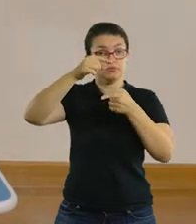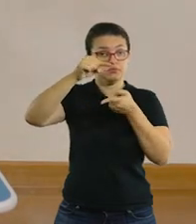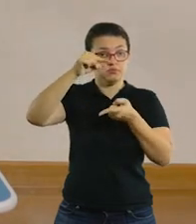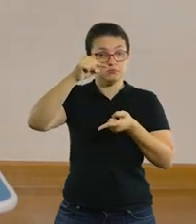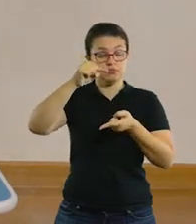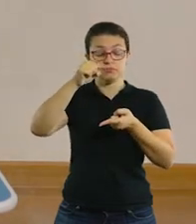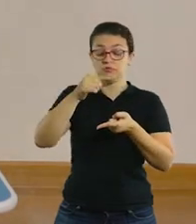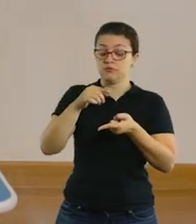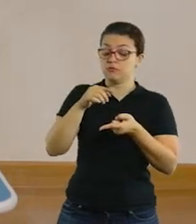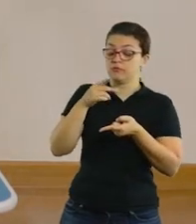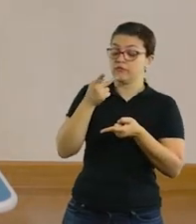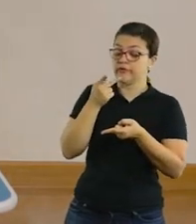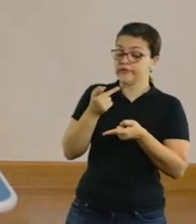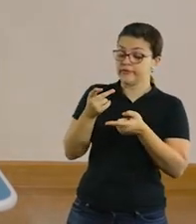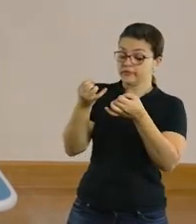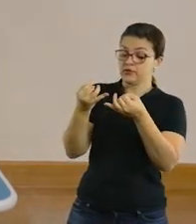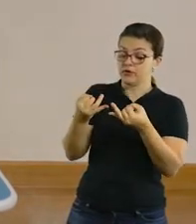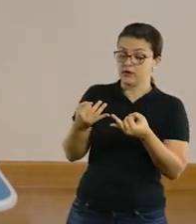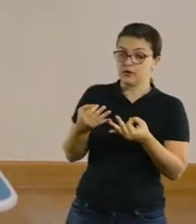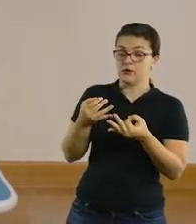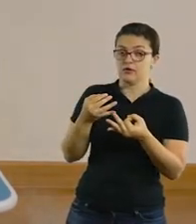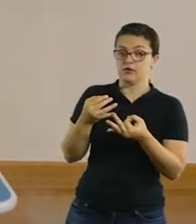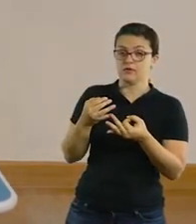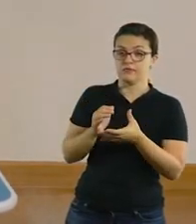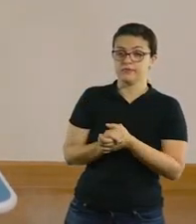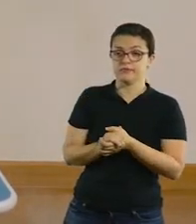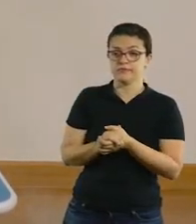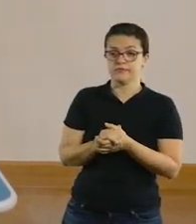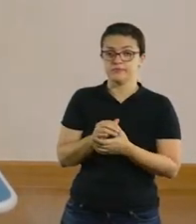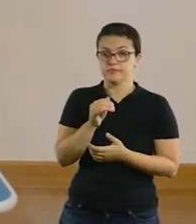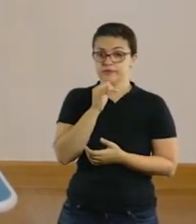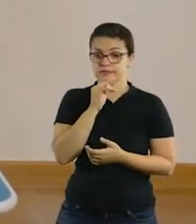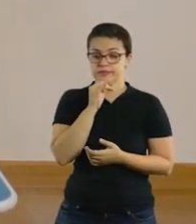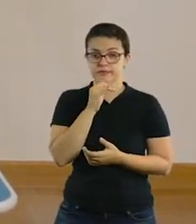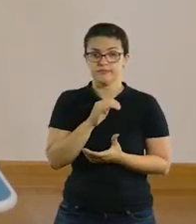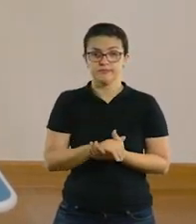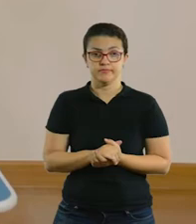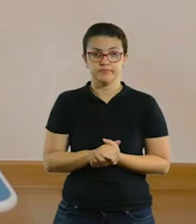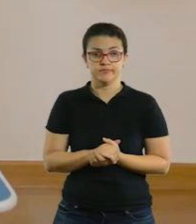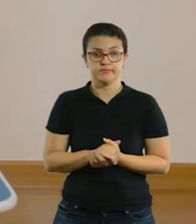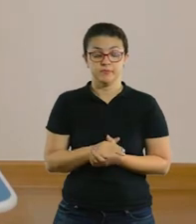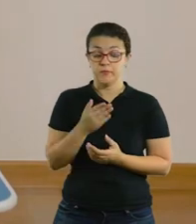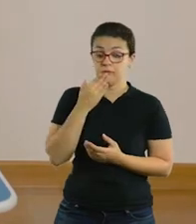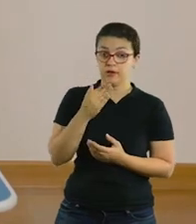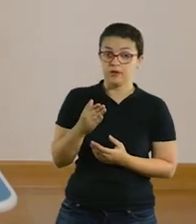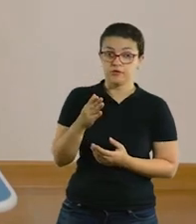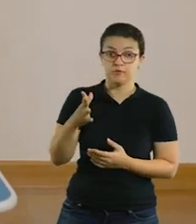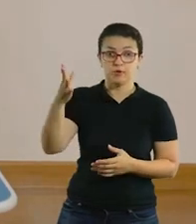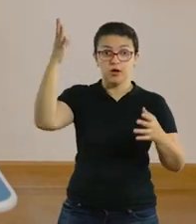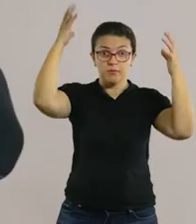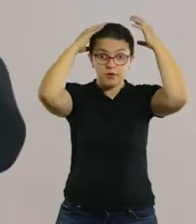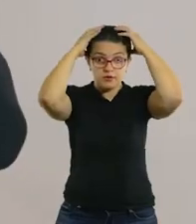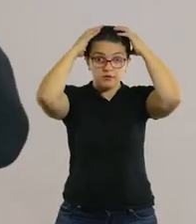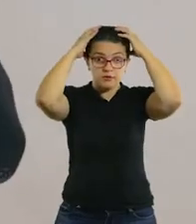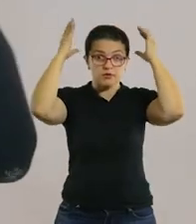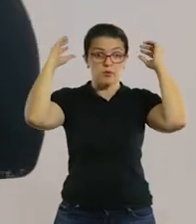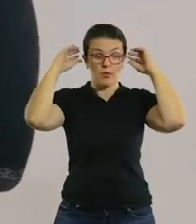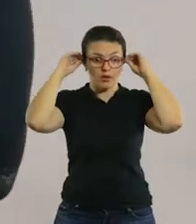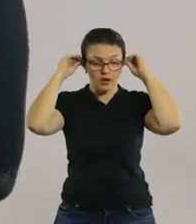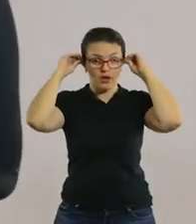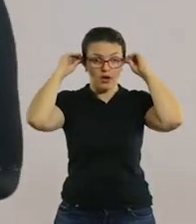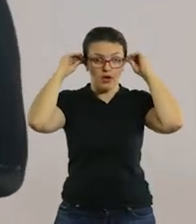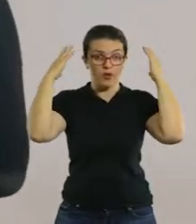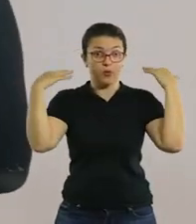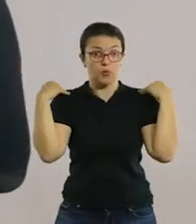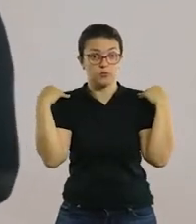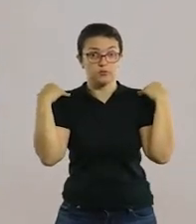uns comandos para ela antes que ela pegue esse objeto. Então, por exemplo, você vai pedir para ela pôr a mão na cabeça, mão na orelha, mão no